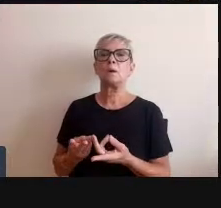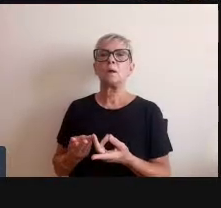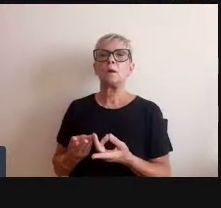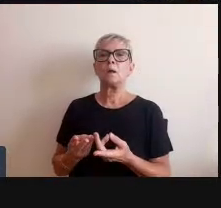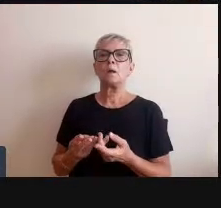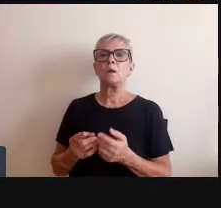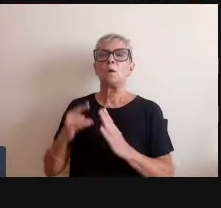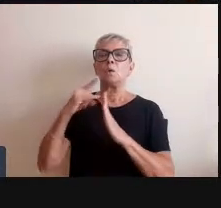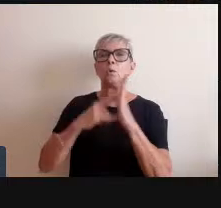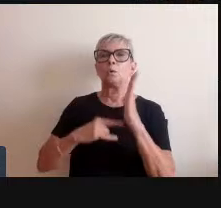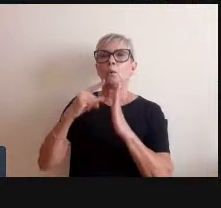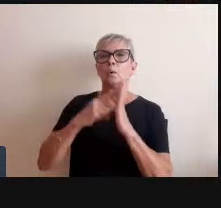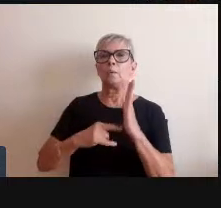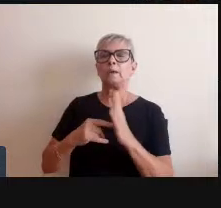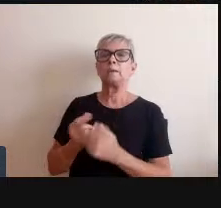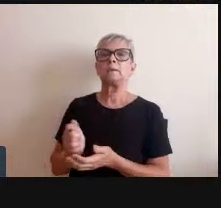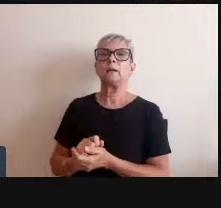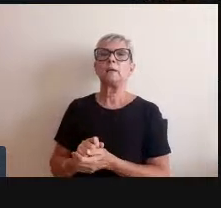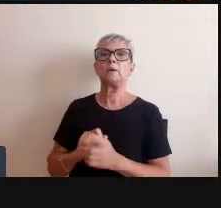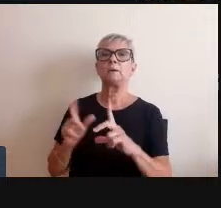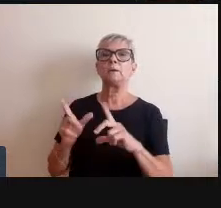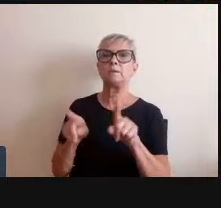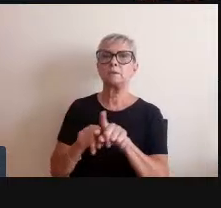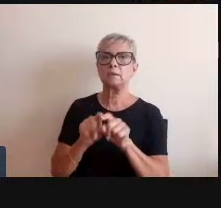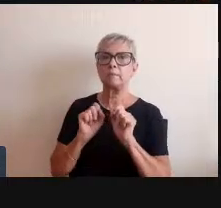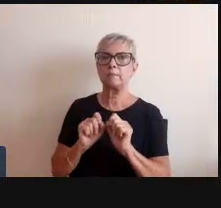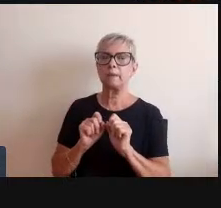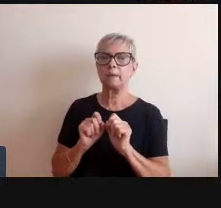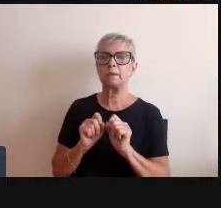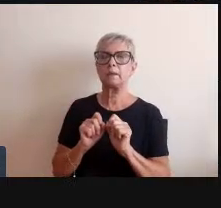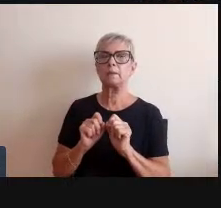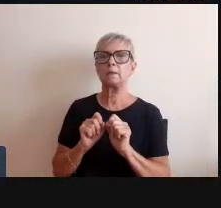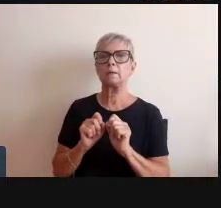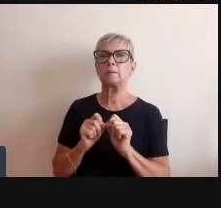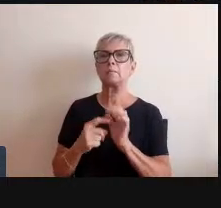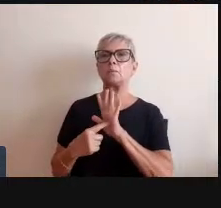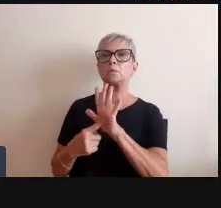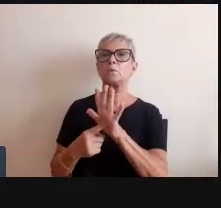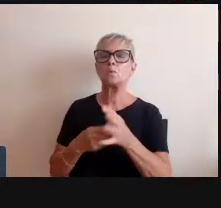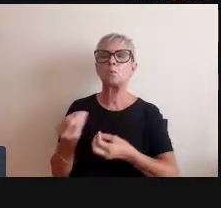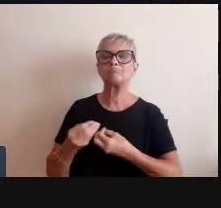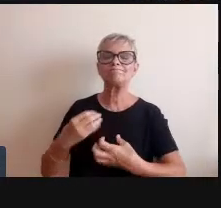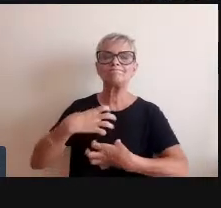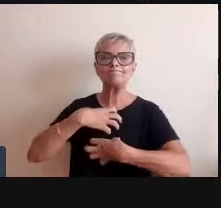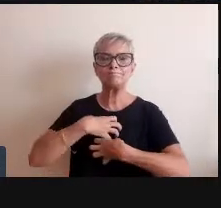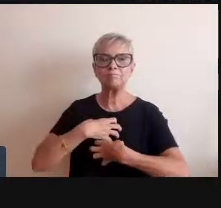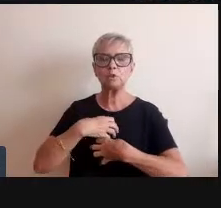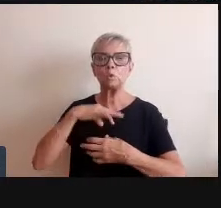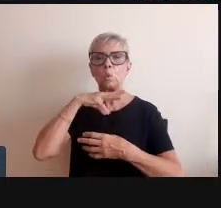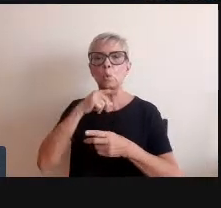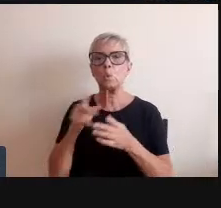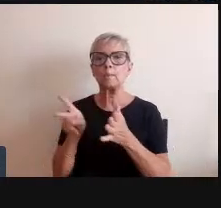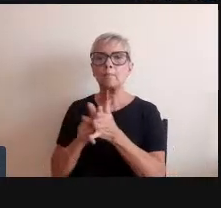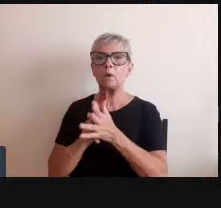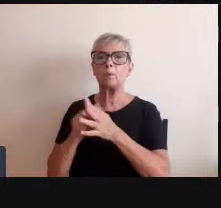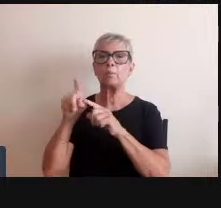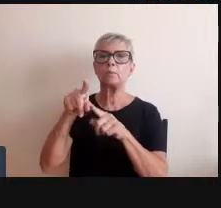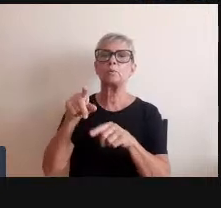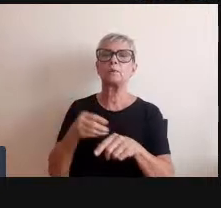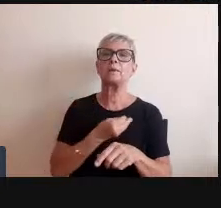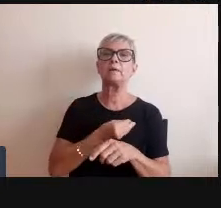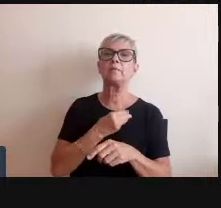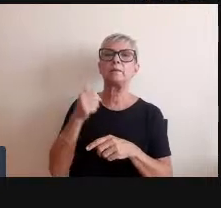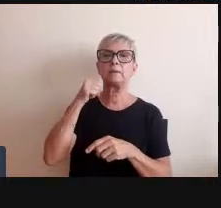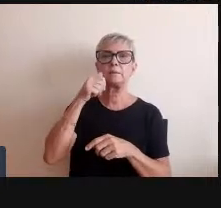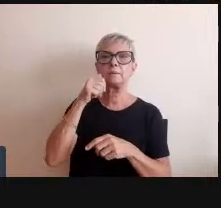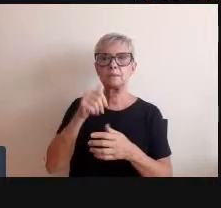digo que é muito bom para mostrar o mal estar que foi a vida dela ela foi